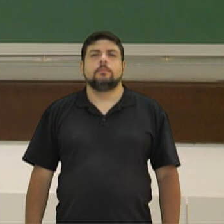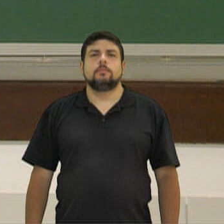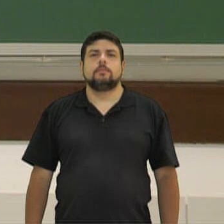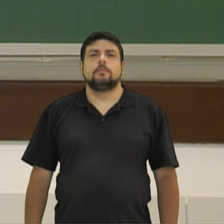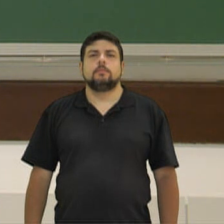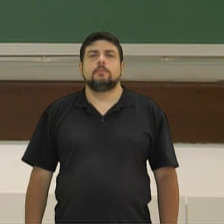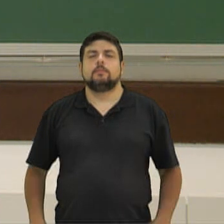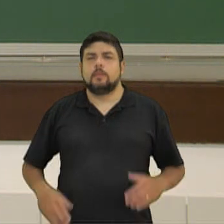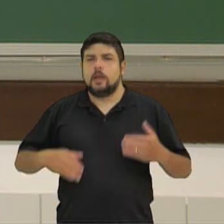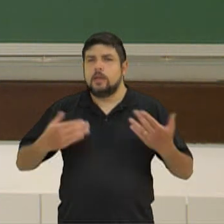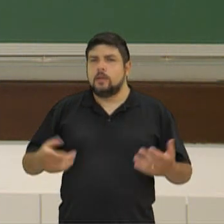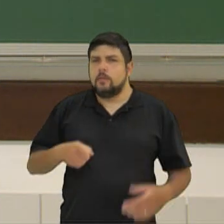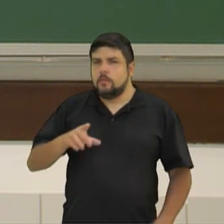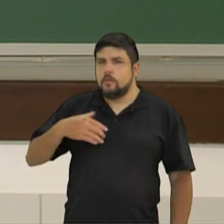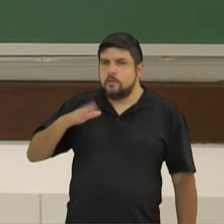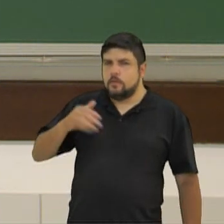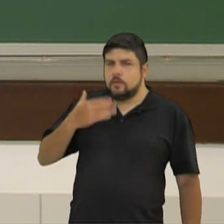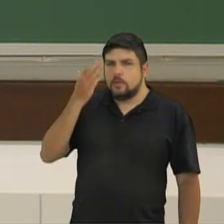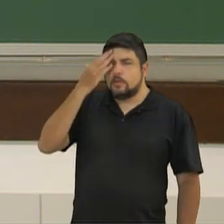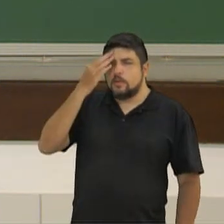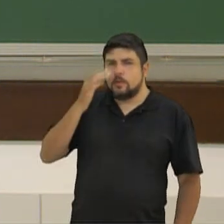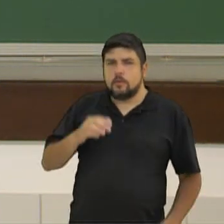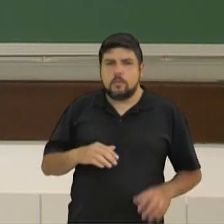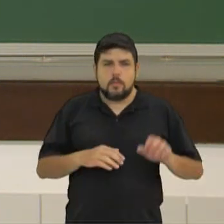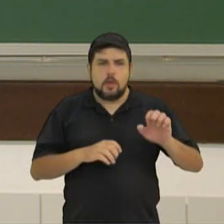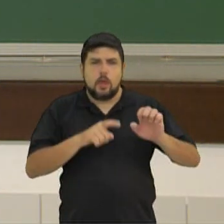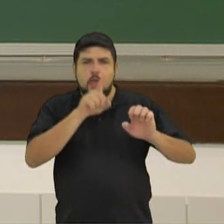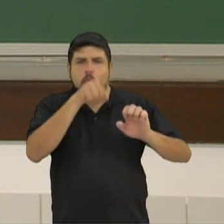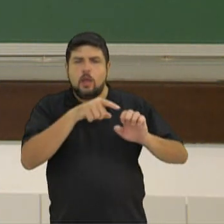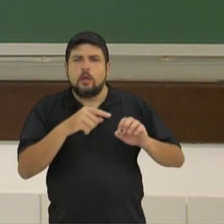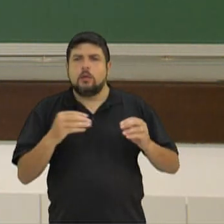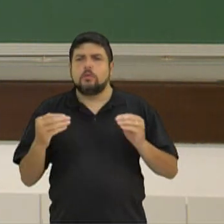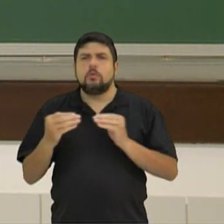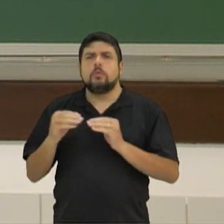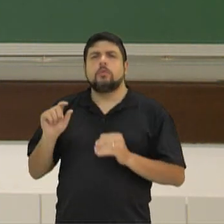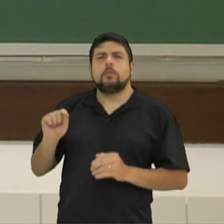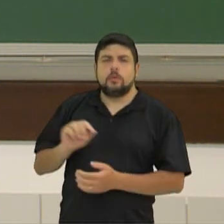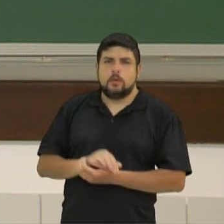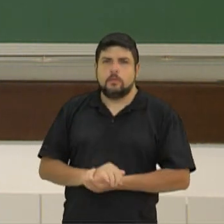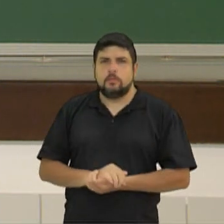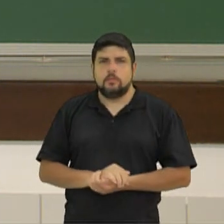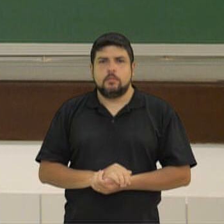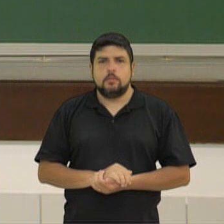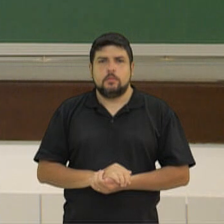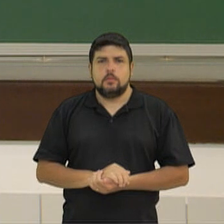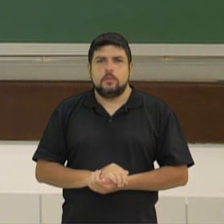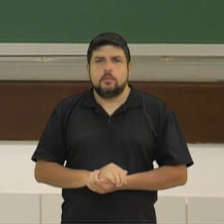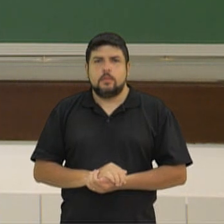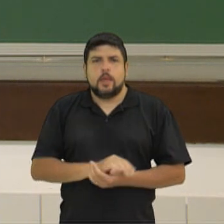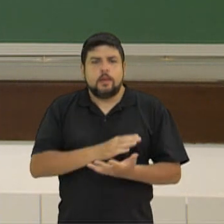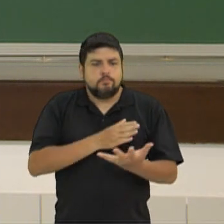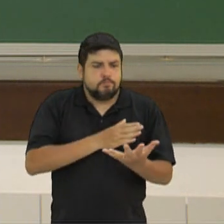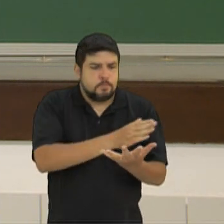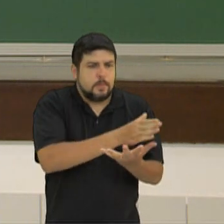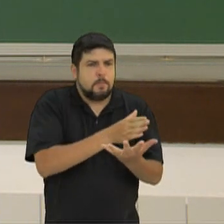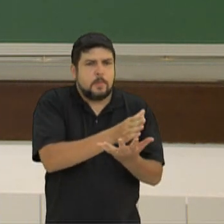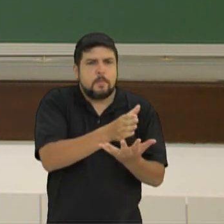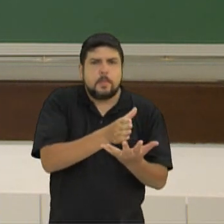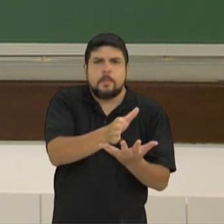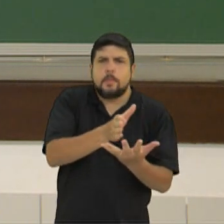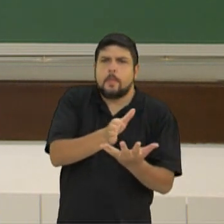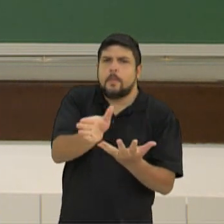Então, já sabe com o que o é está concordando? Quando ele diz ali, a grande quantidade de opções